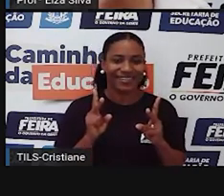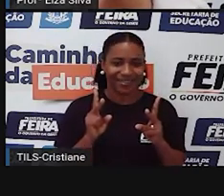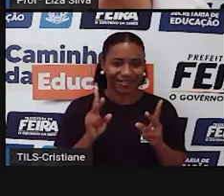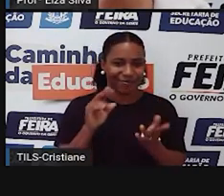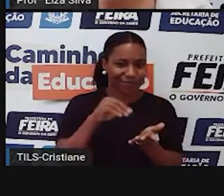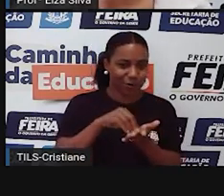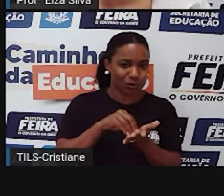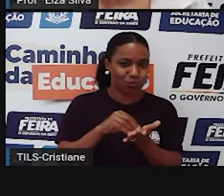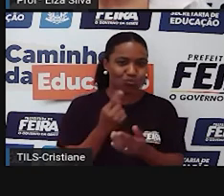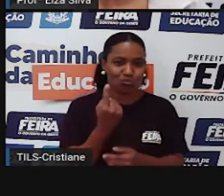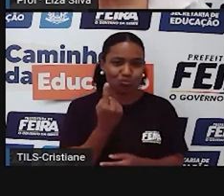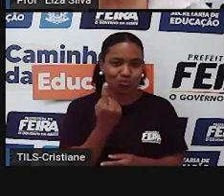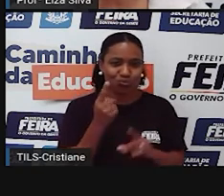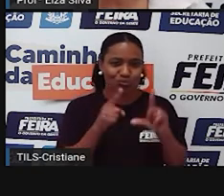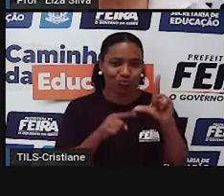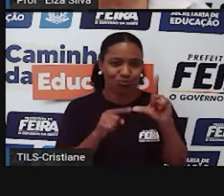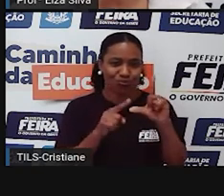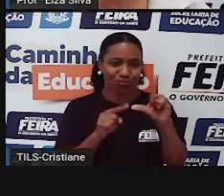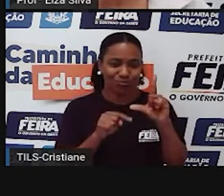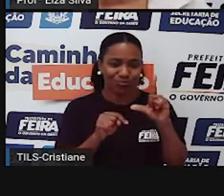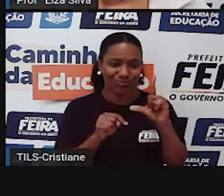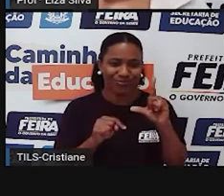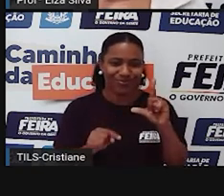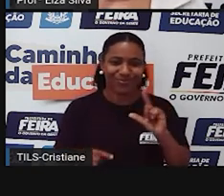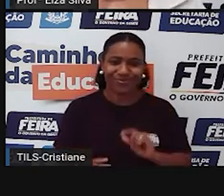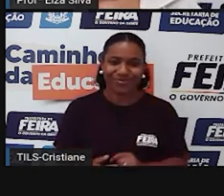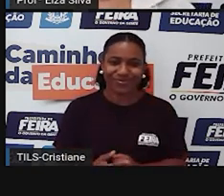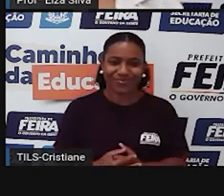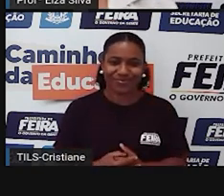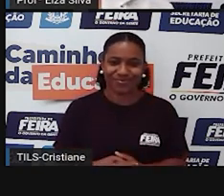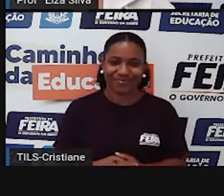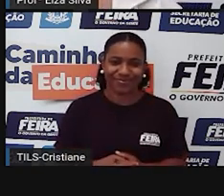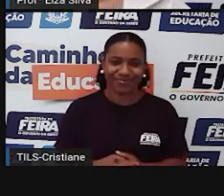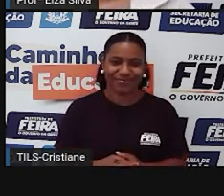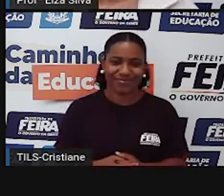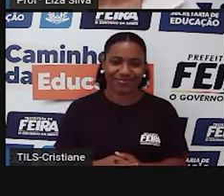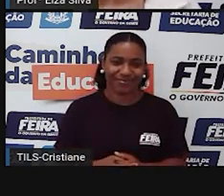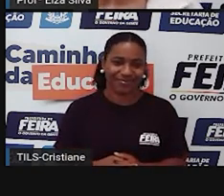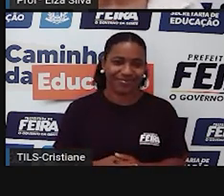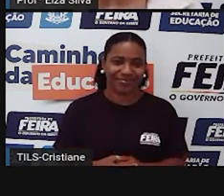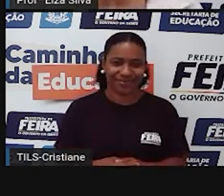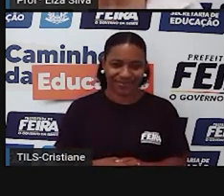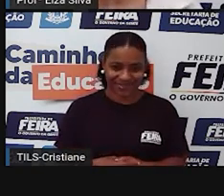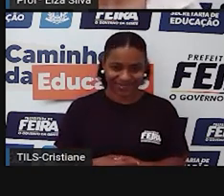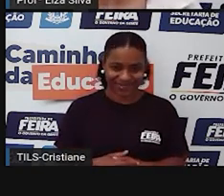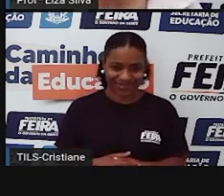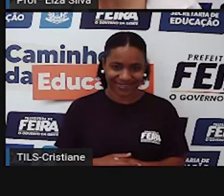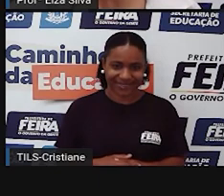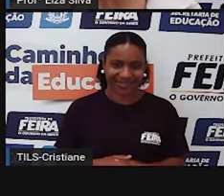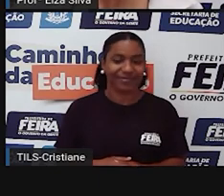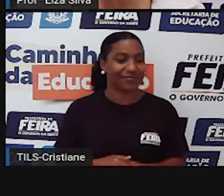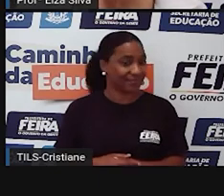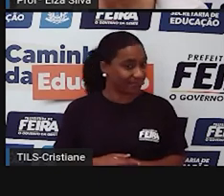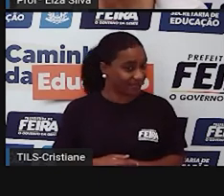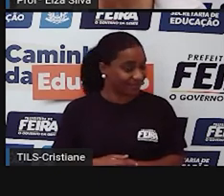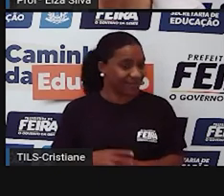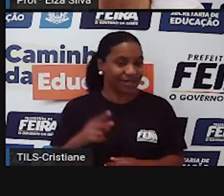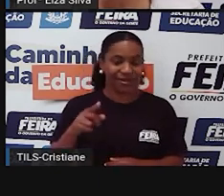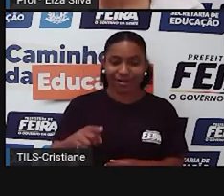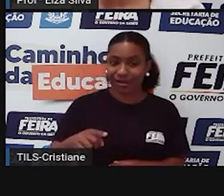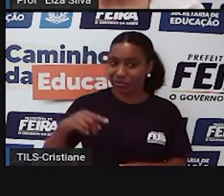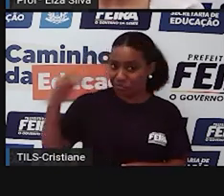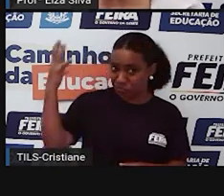uma letra, letra D, built is only skin, D, beleza, não foi